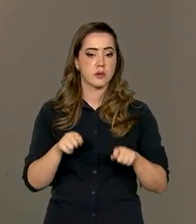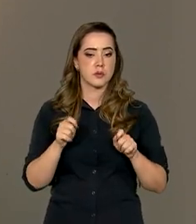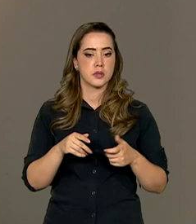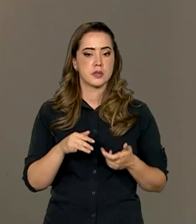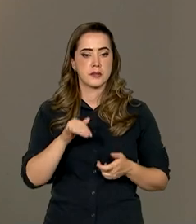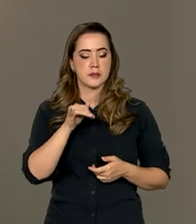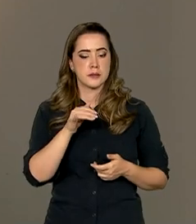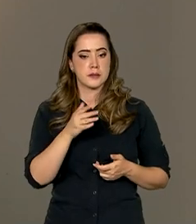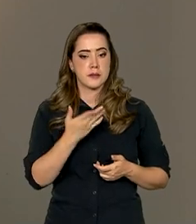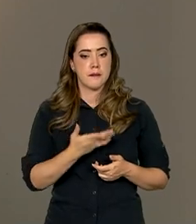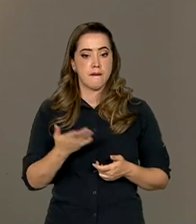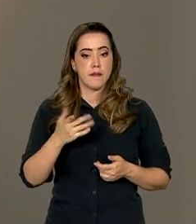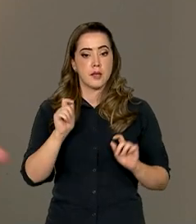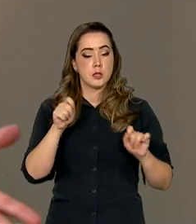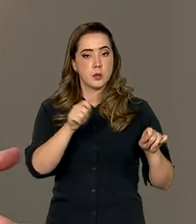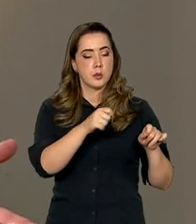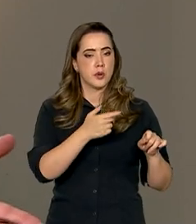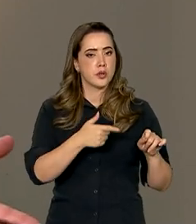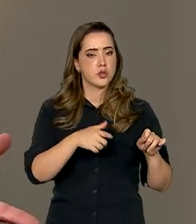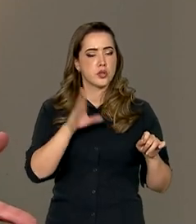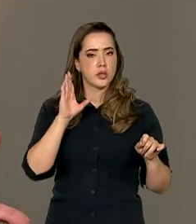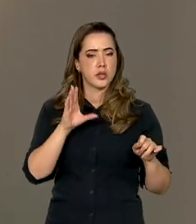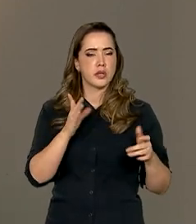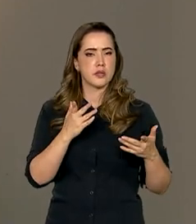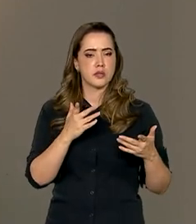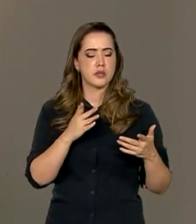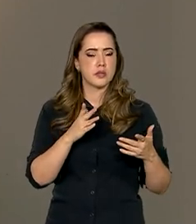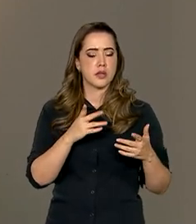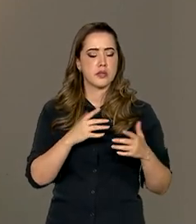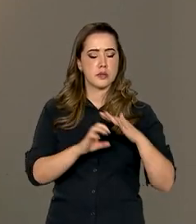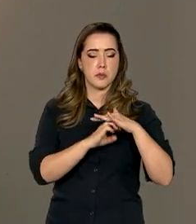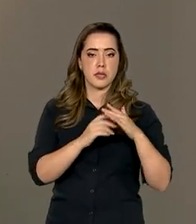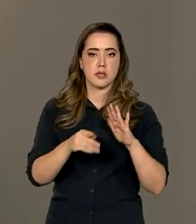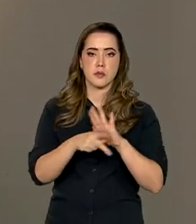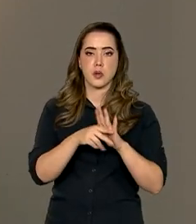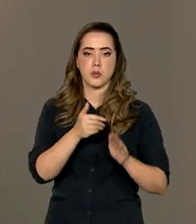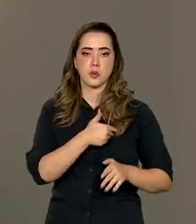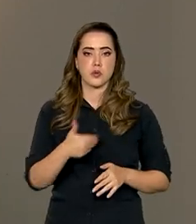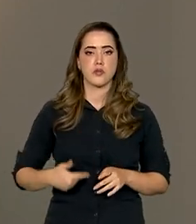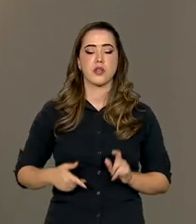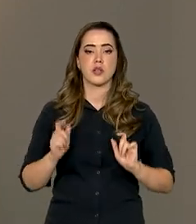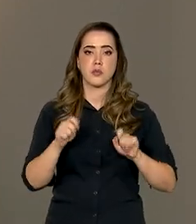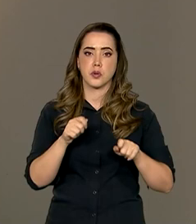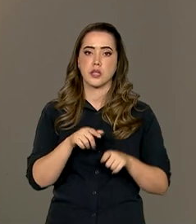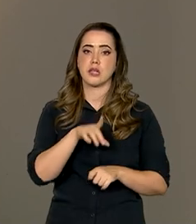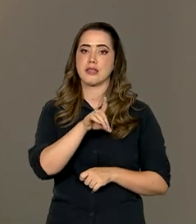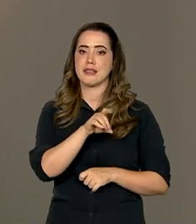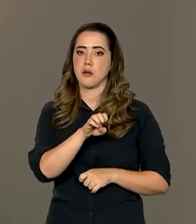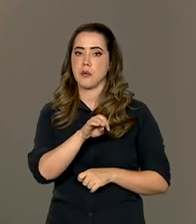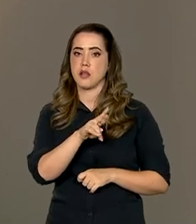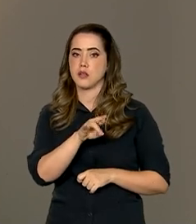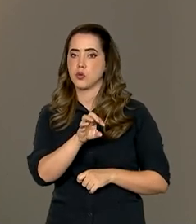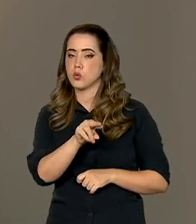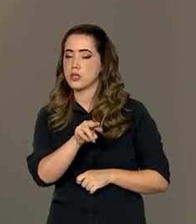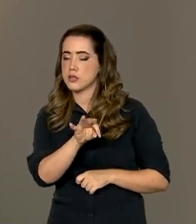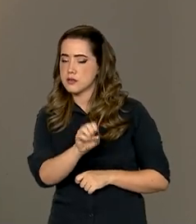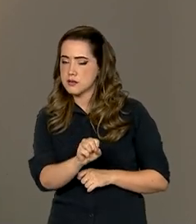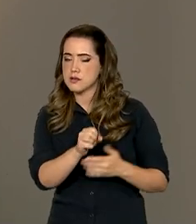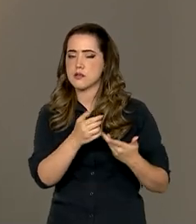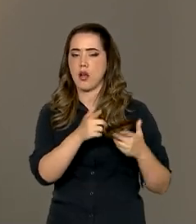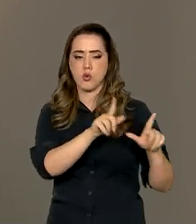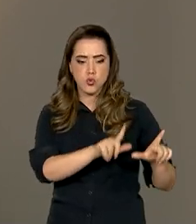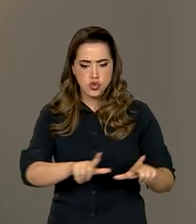públicas, de poder fazer debêntures, o que não pode hoje em dia, né? A ter que emitir títulos. Agora, você pode emitir um título privado,